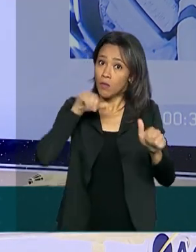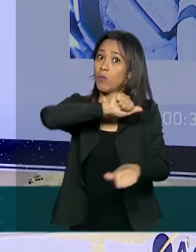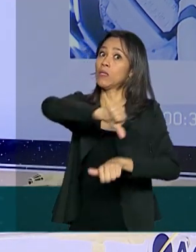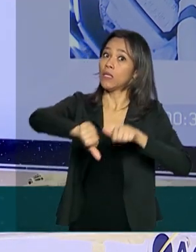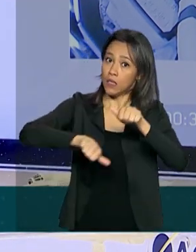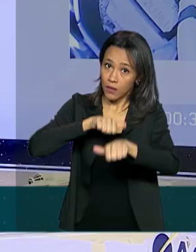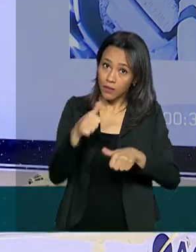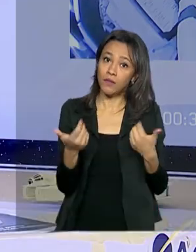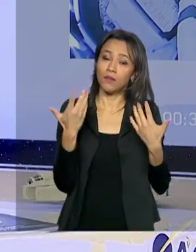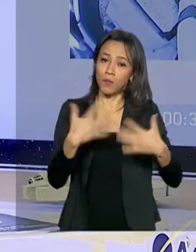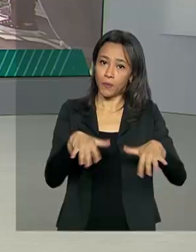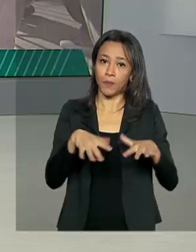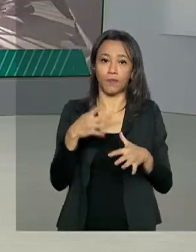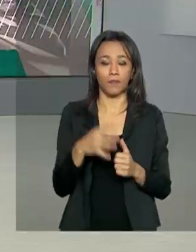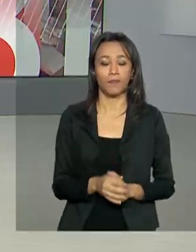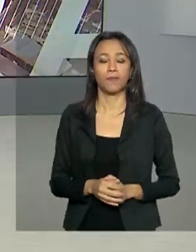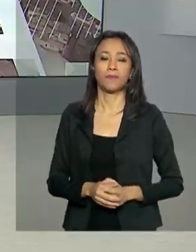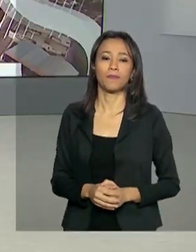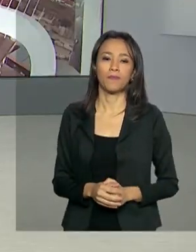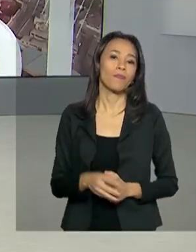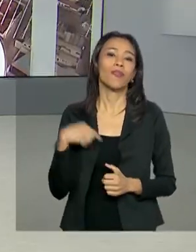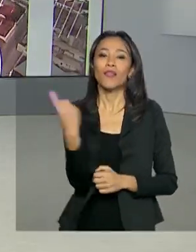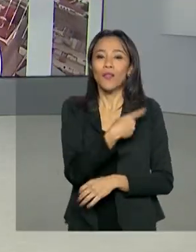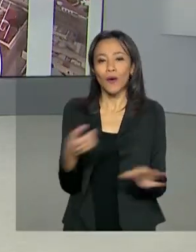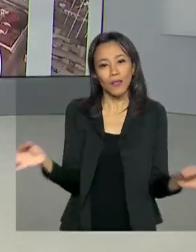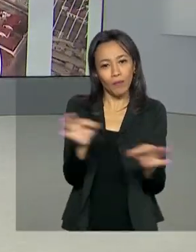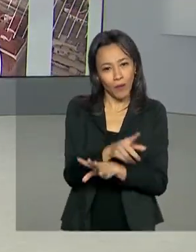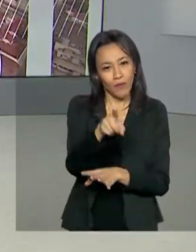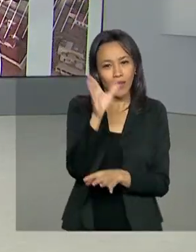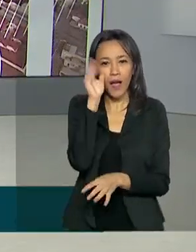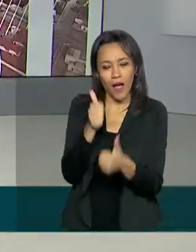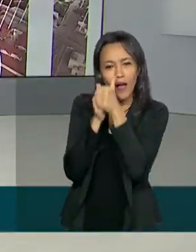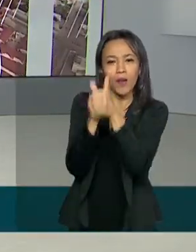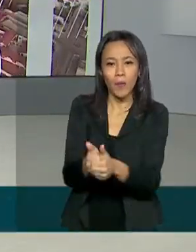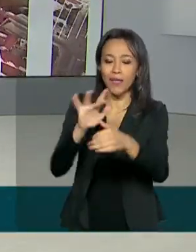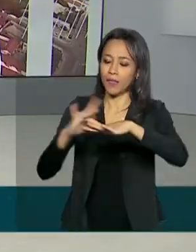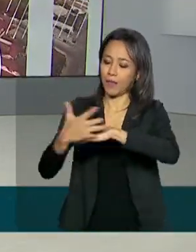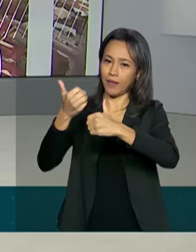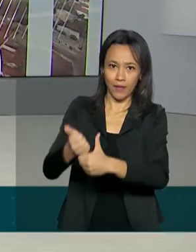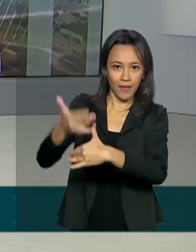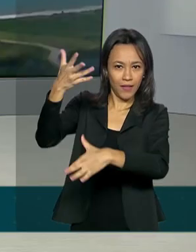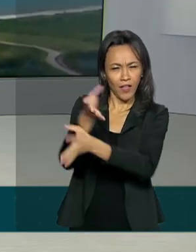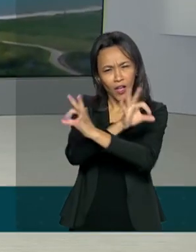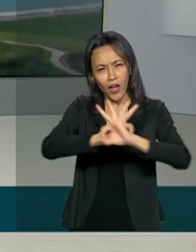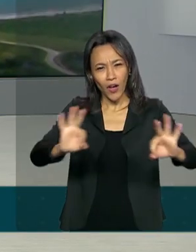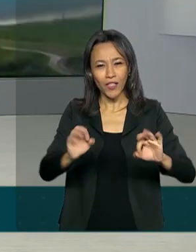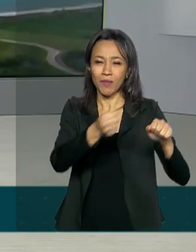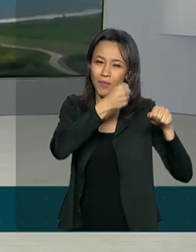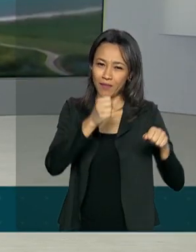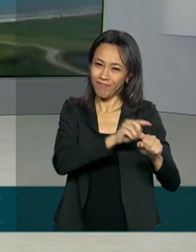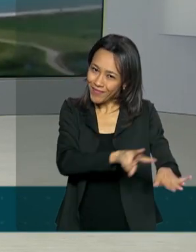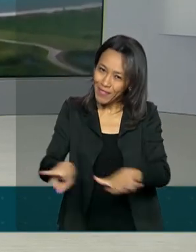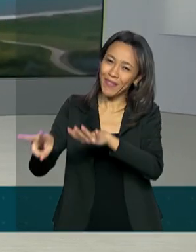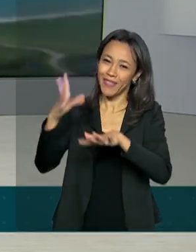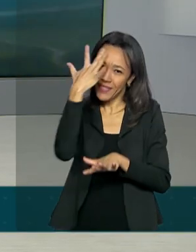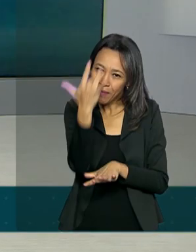filosóficas desse sistema. A gente fica por aqui, nos acompanhe também pelas redes sociais. Ótimo começo de semana para a gente